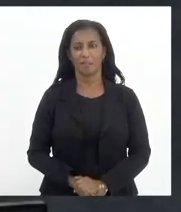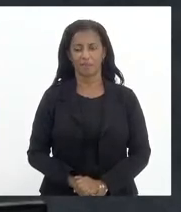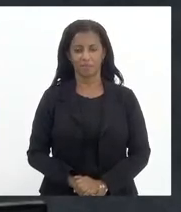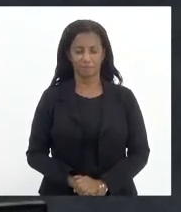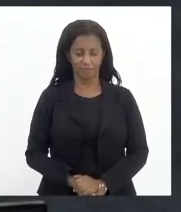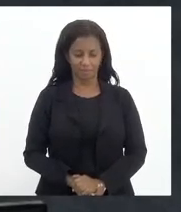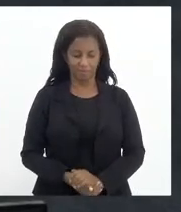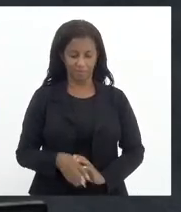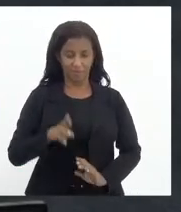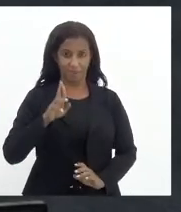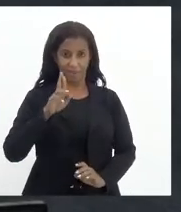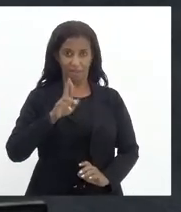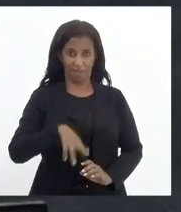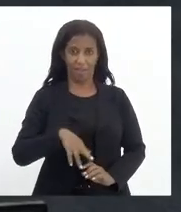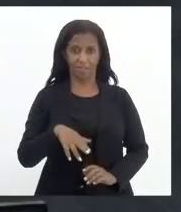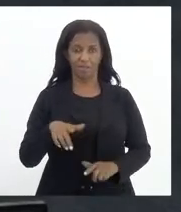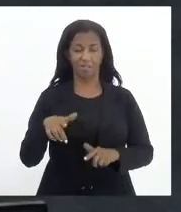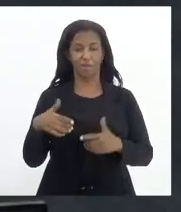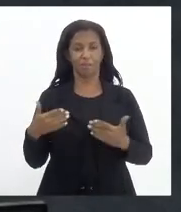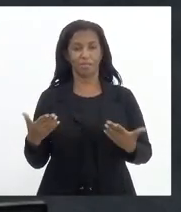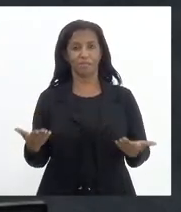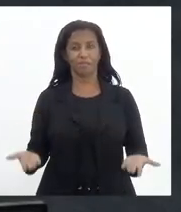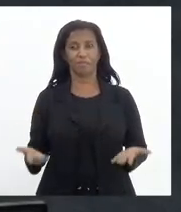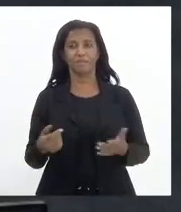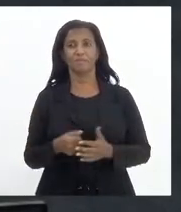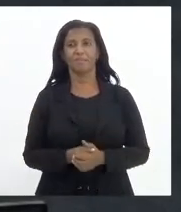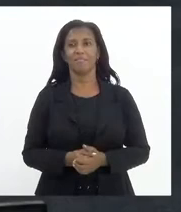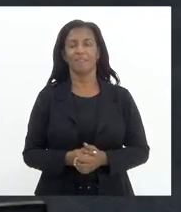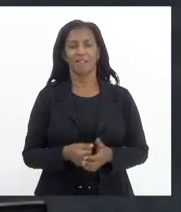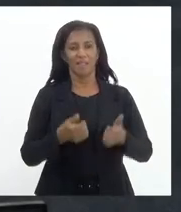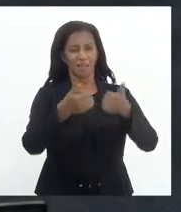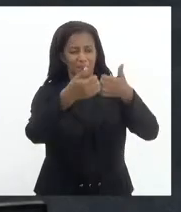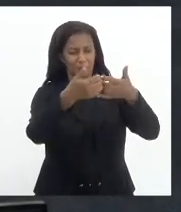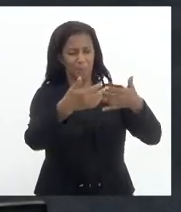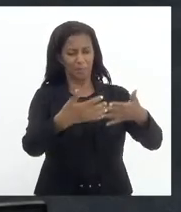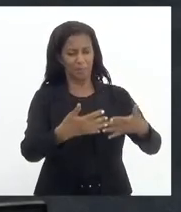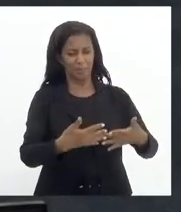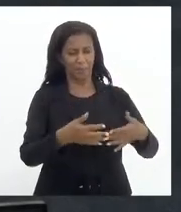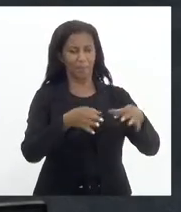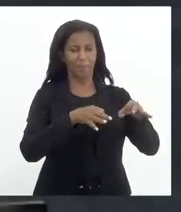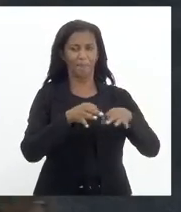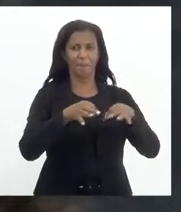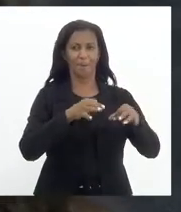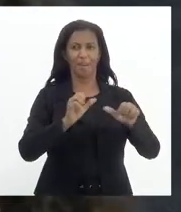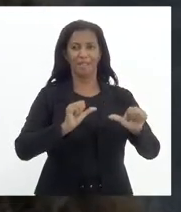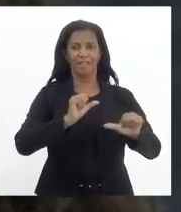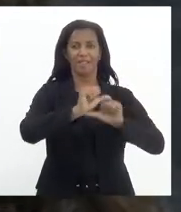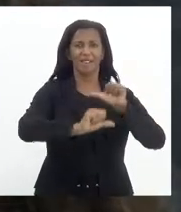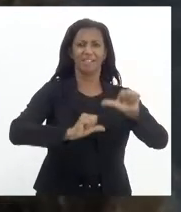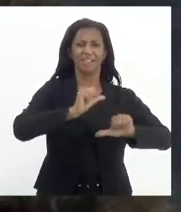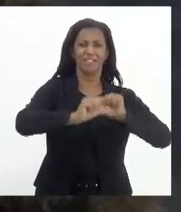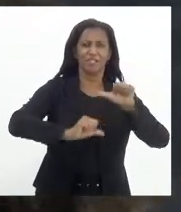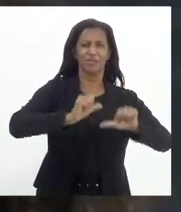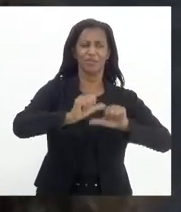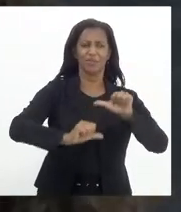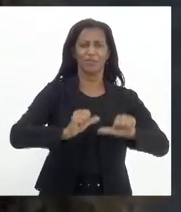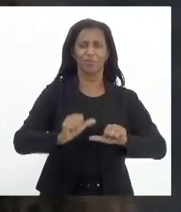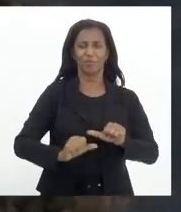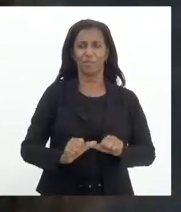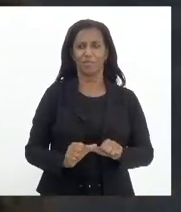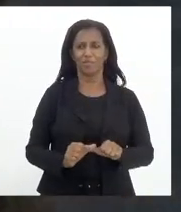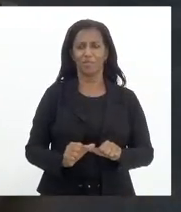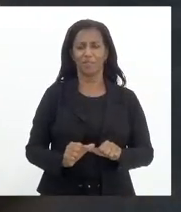Razão pela qual ele desfigurou o projeto todo. Um, transformou em